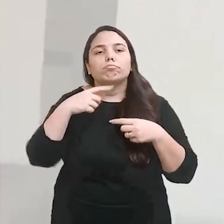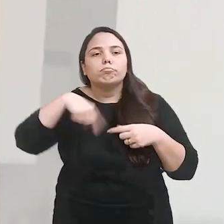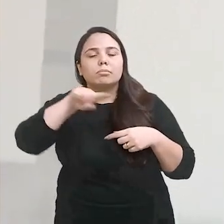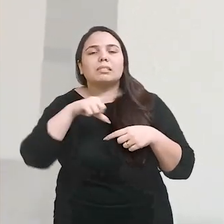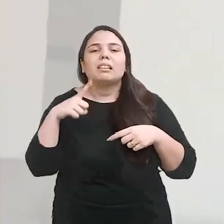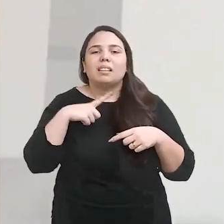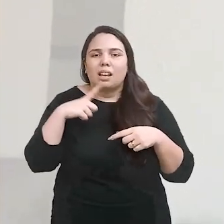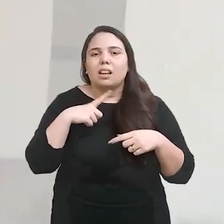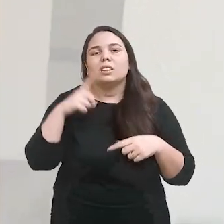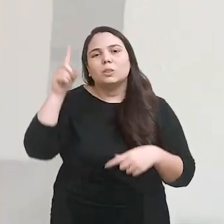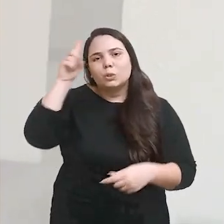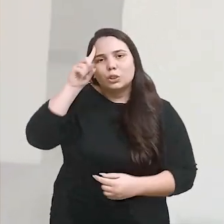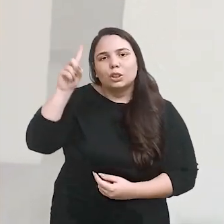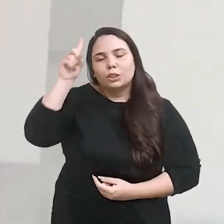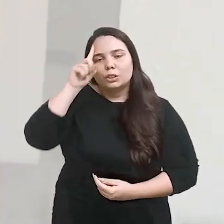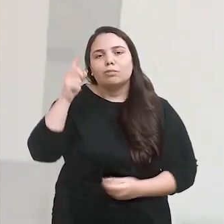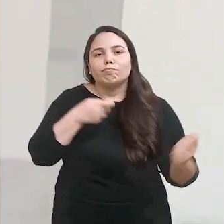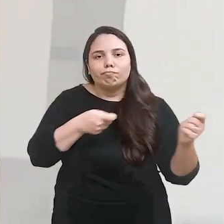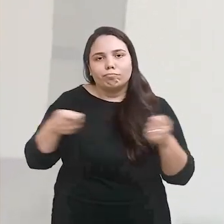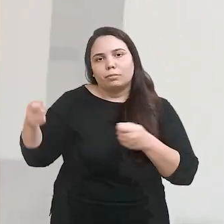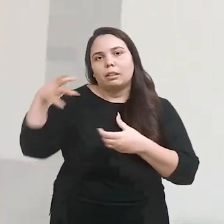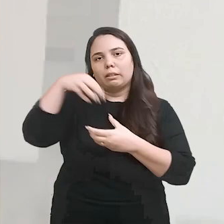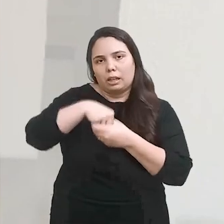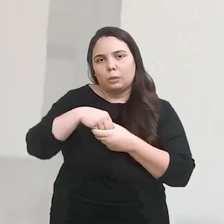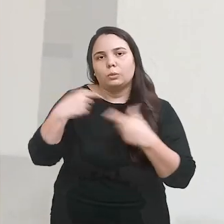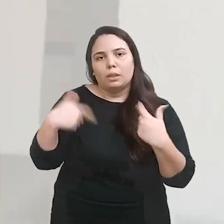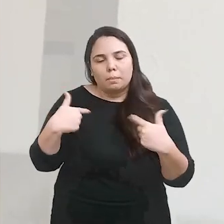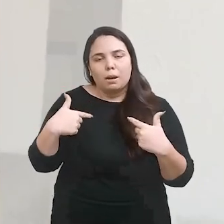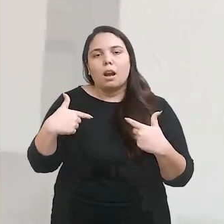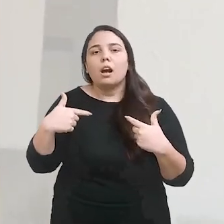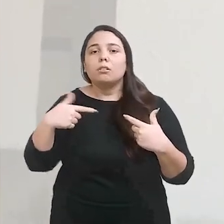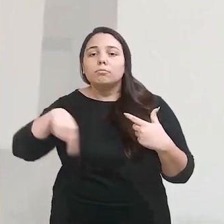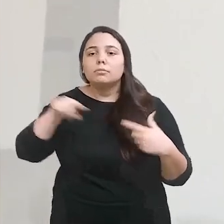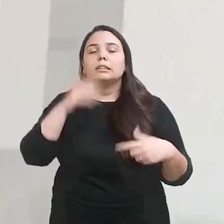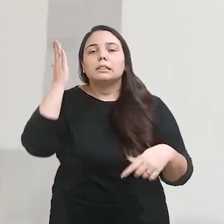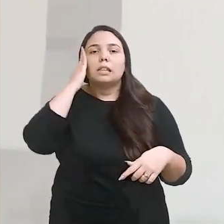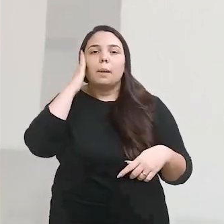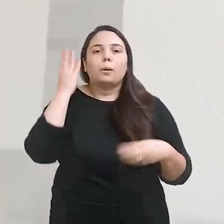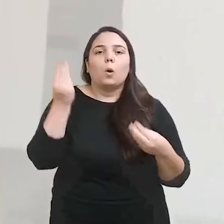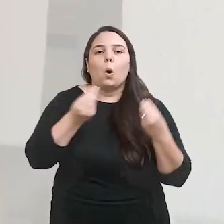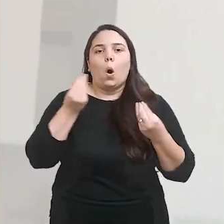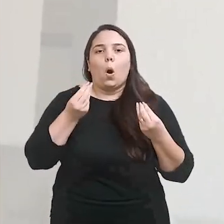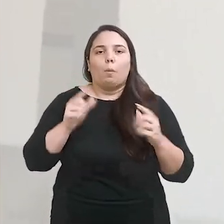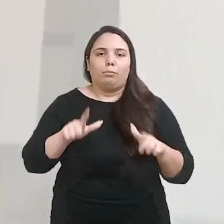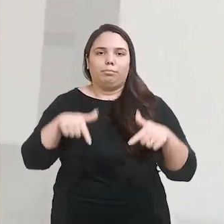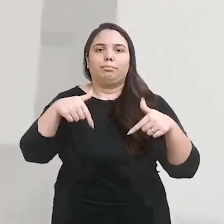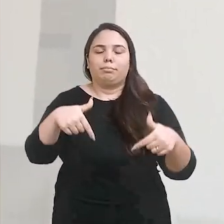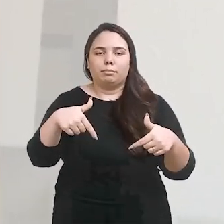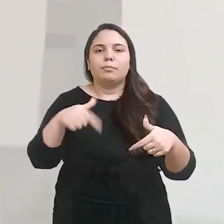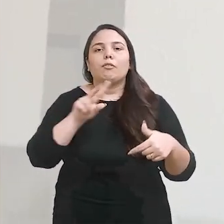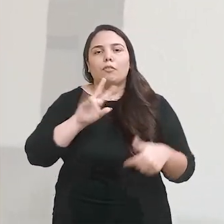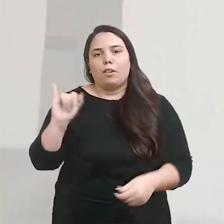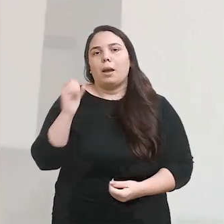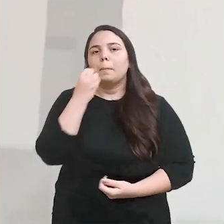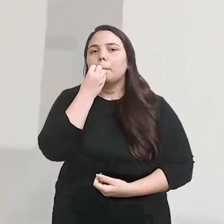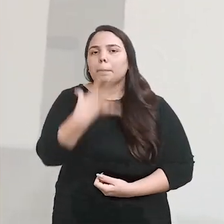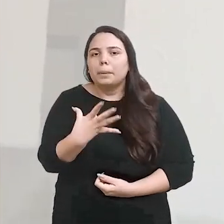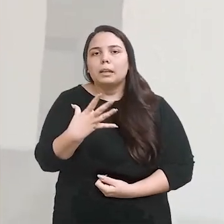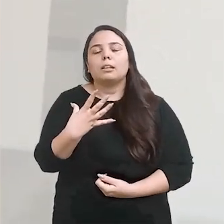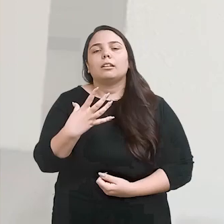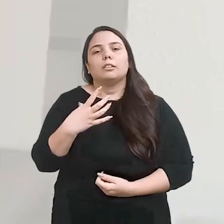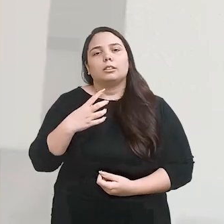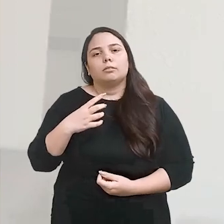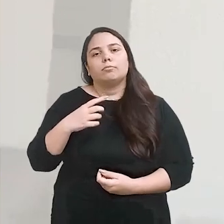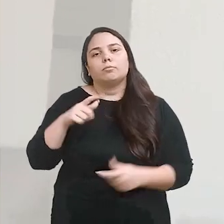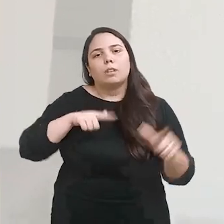dúvidas sobre questionamentos que ocorrem diariamente dentro do serviço. Acredito que vai agregar muito de forma